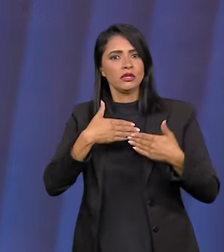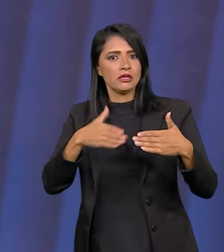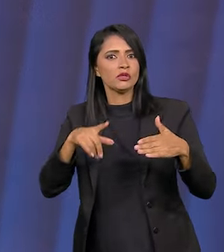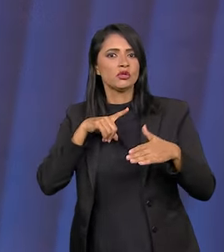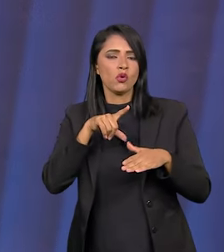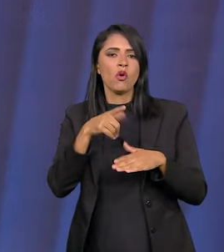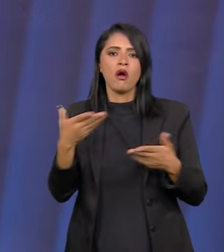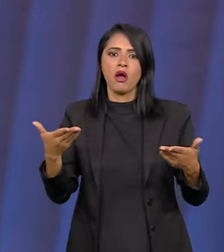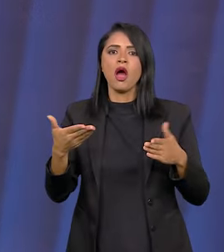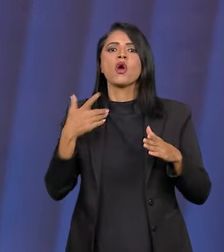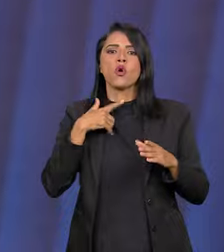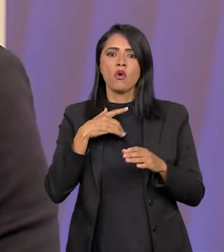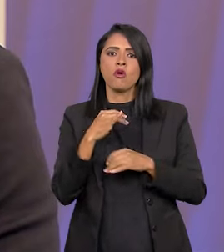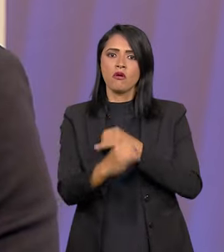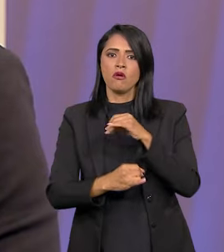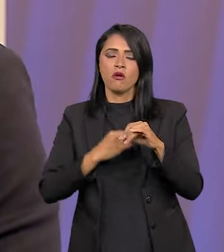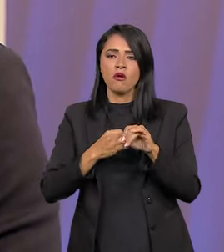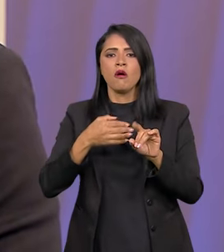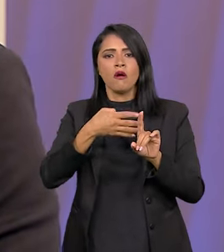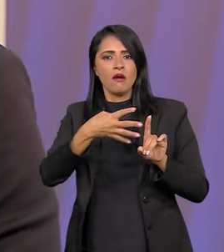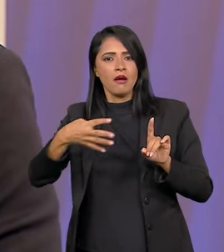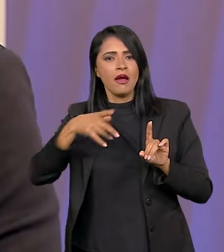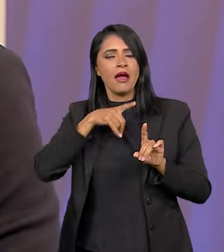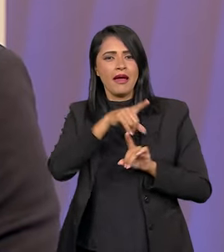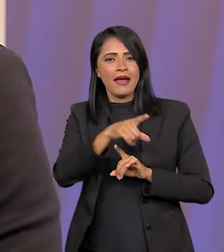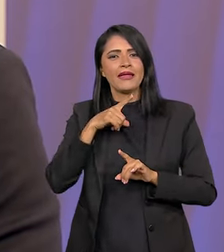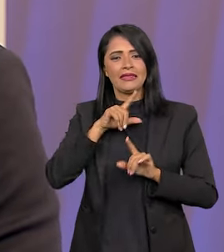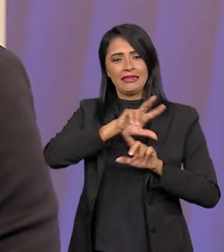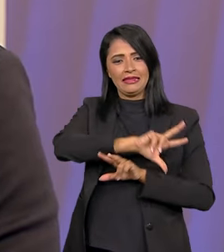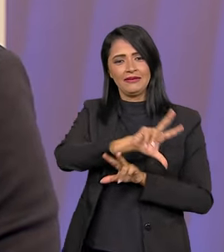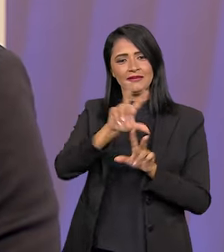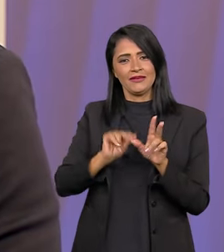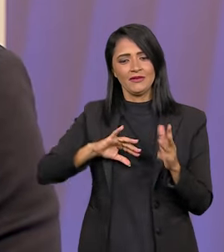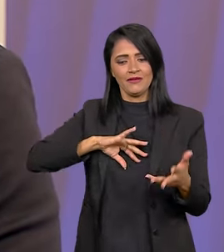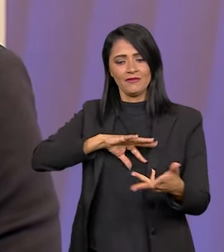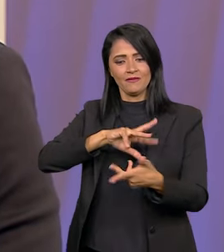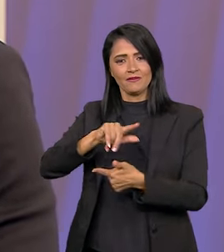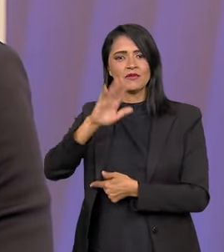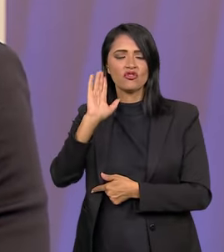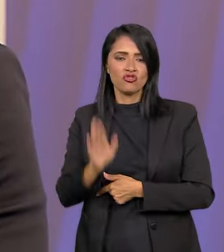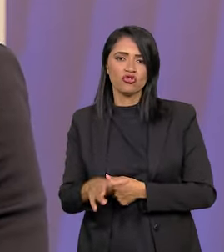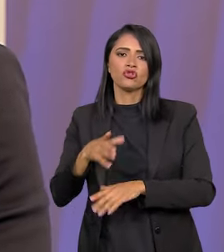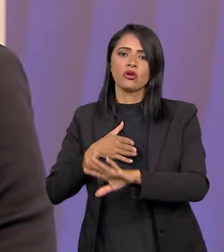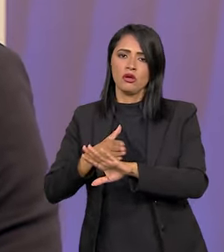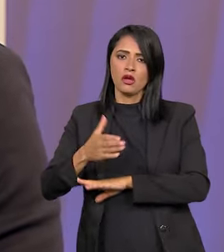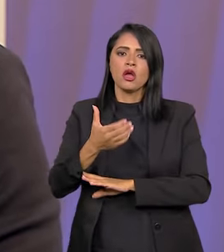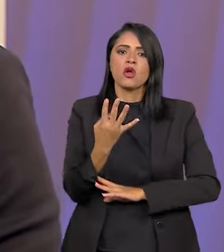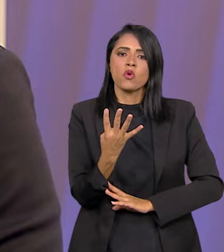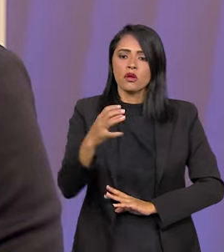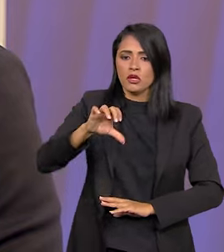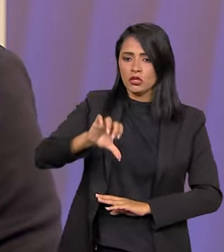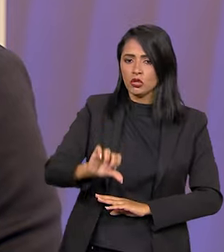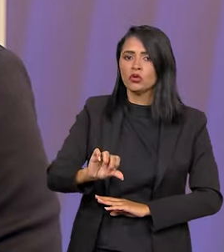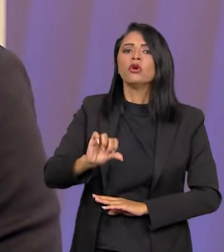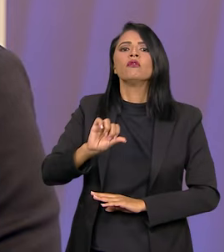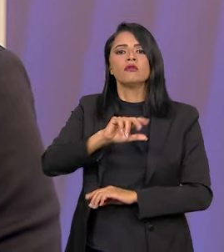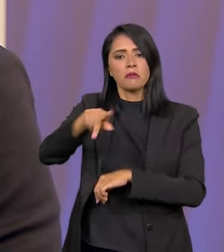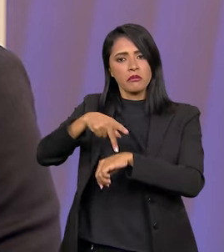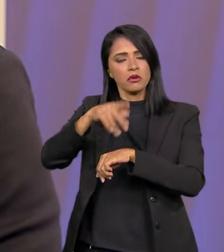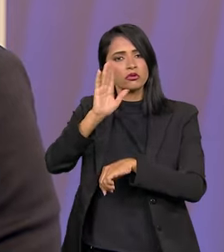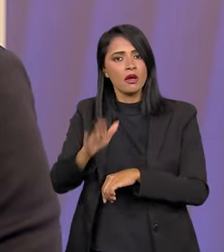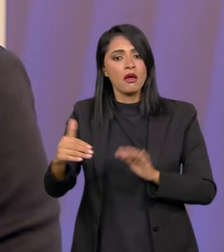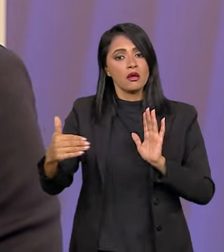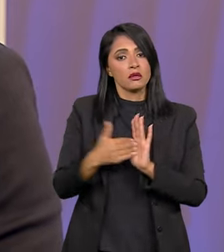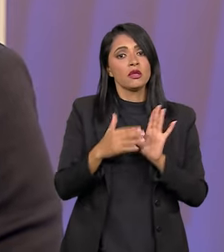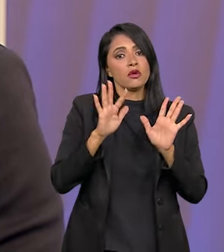lançou, por meio do streaming agora, final de março, a TV Brasil Internacional. A gente já está atuando em 49 países, por